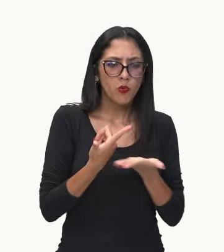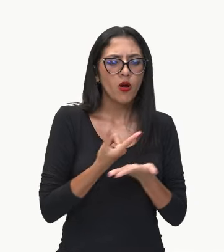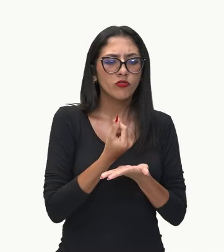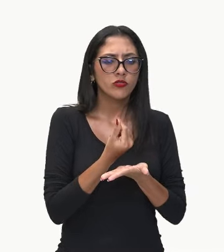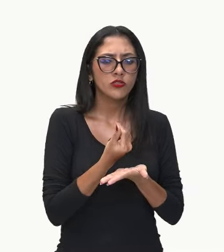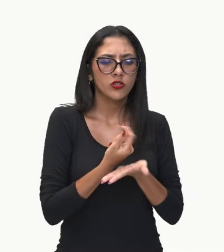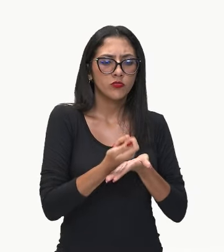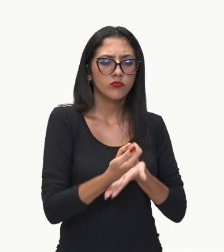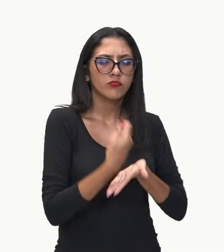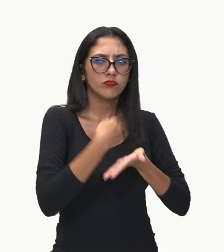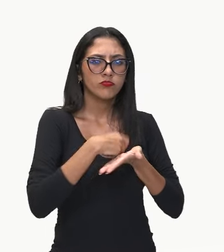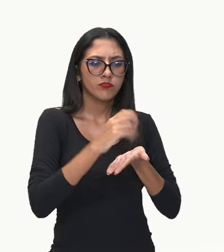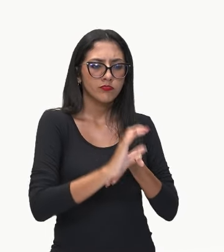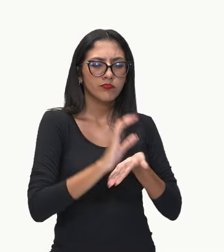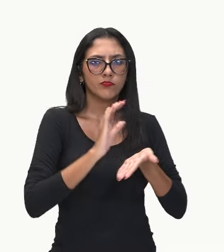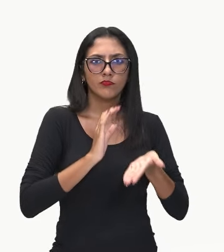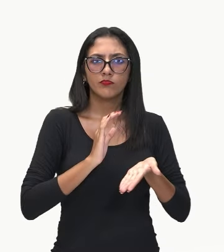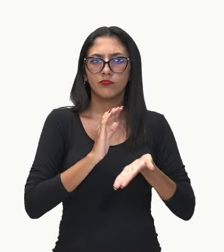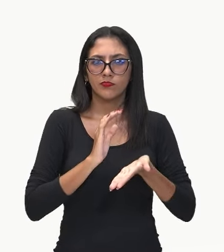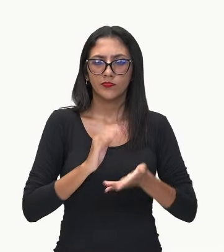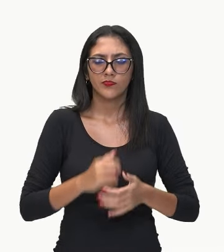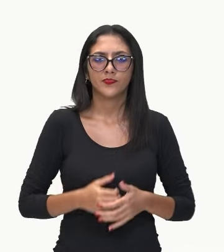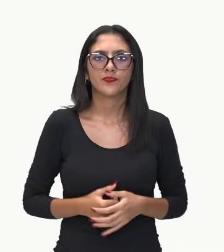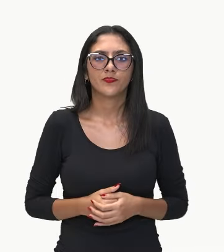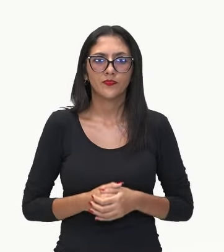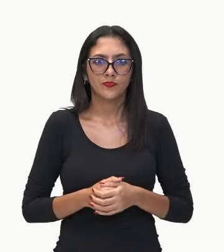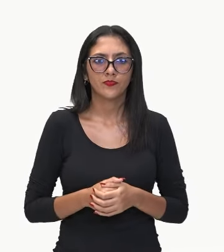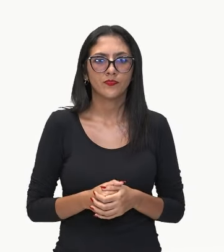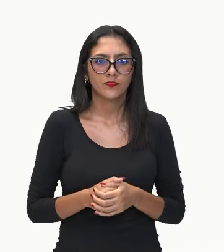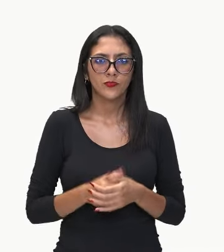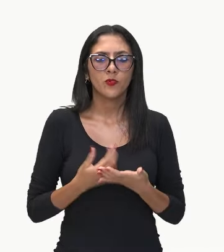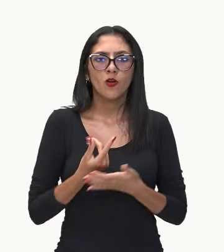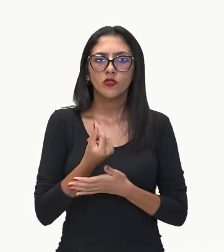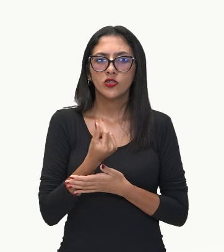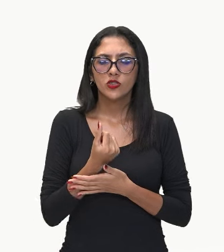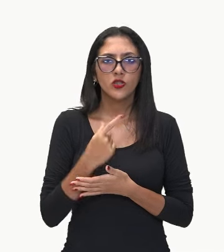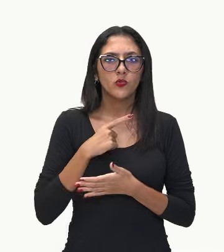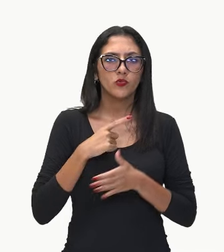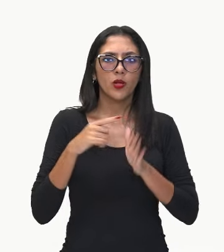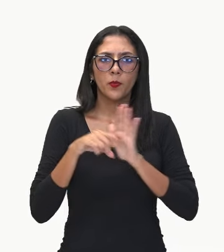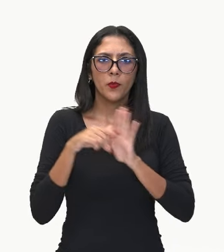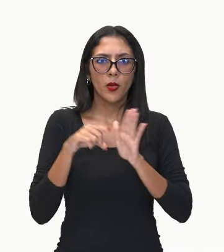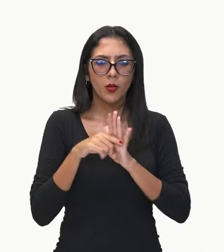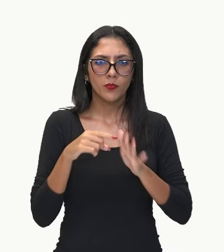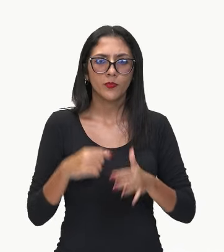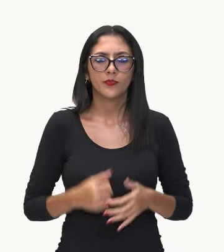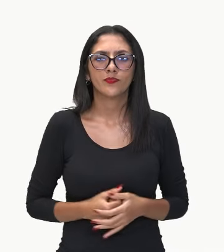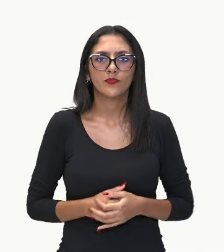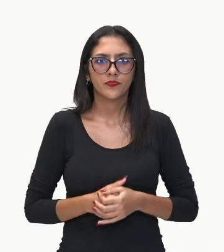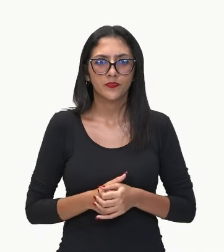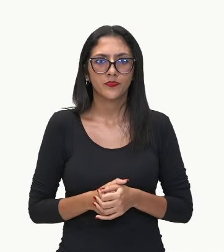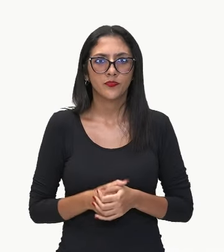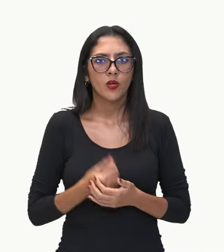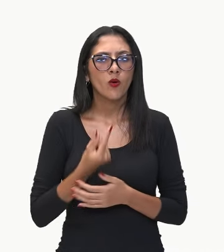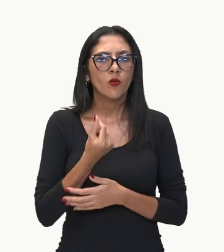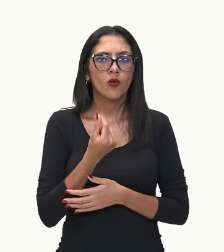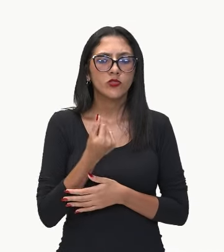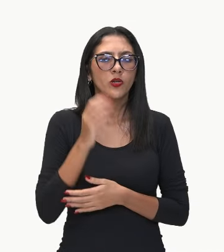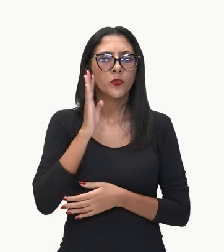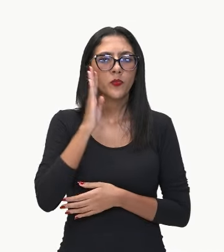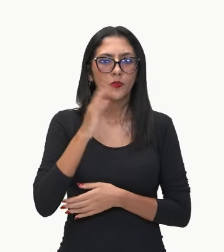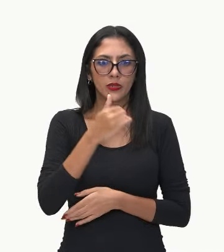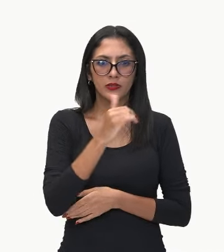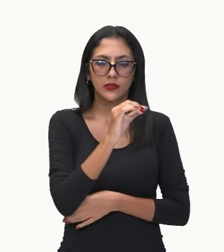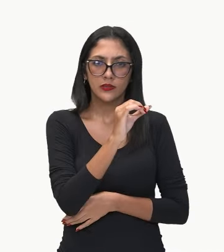Super fácil. Tranquilo. O troco da Ana vai ser o seguinte, ó. Quanto ela levou? Cem